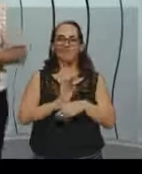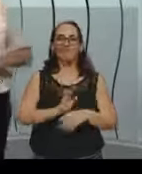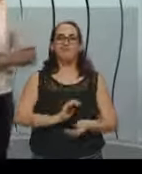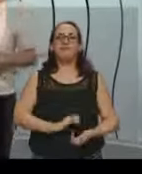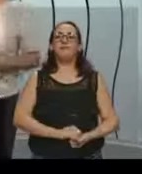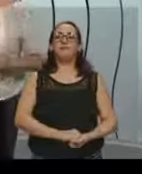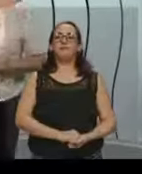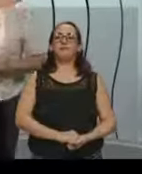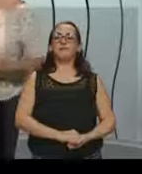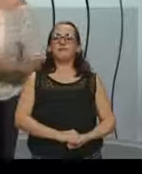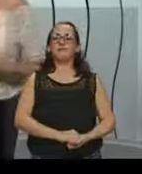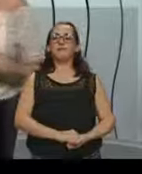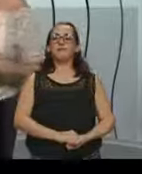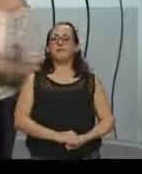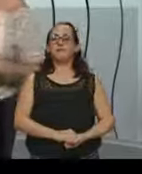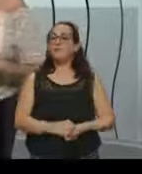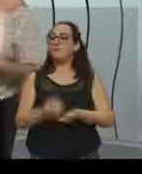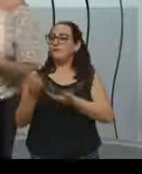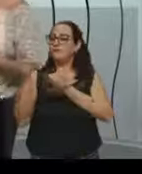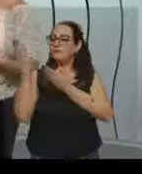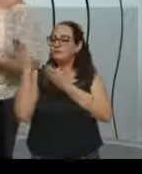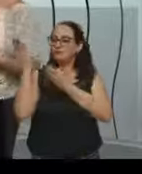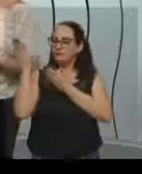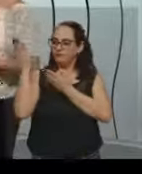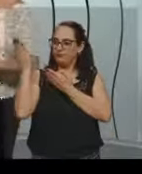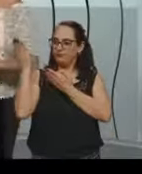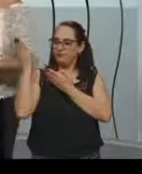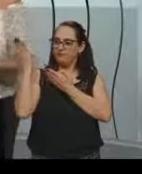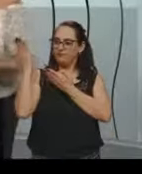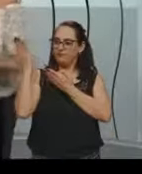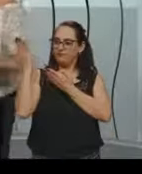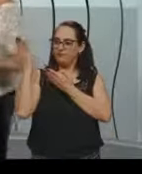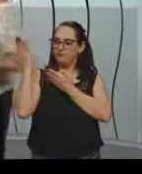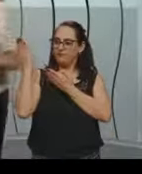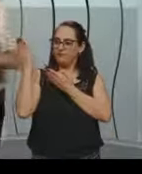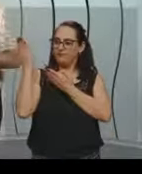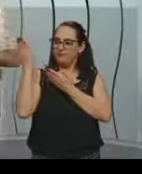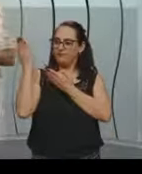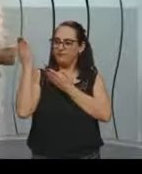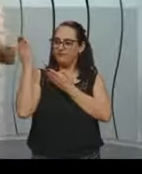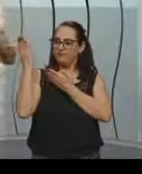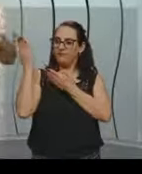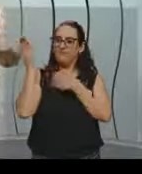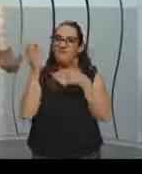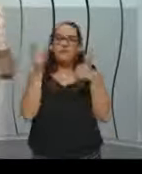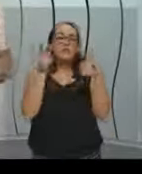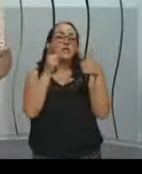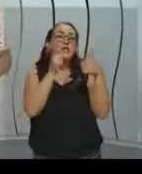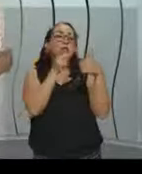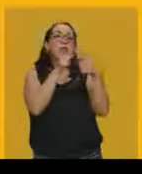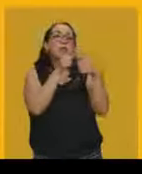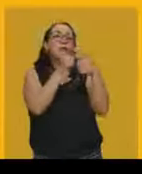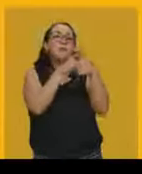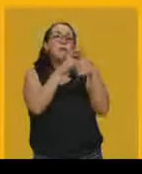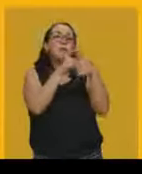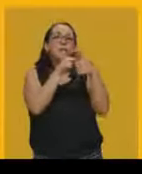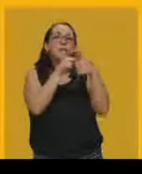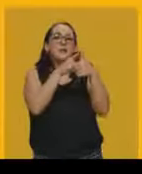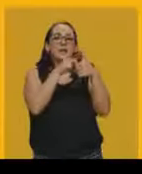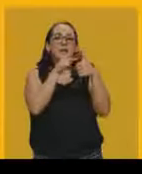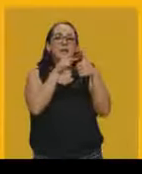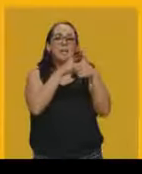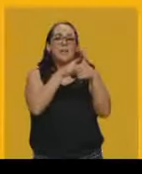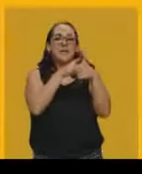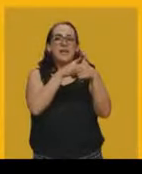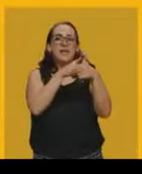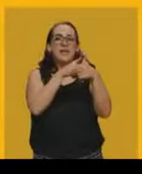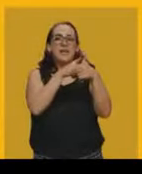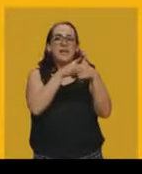Então, veja só. Eu coloquei aqui para vocês a primeira animação.